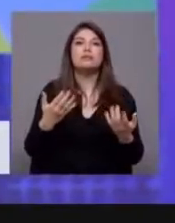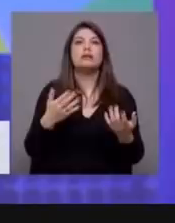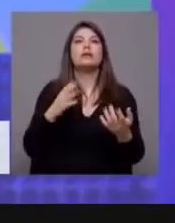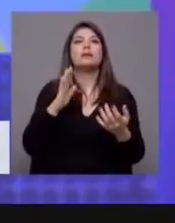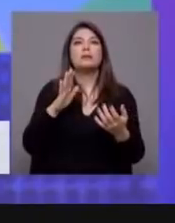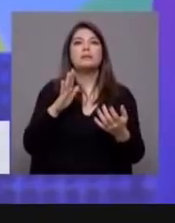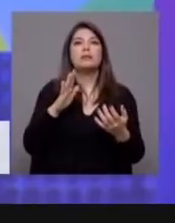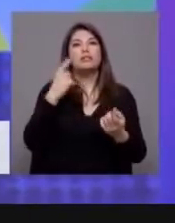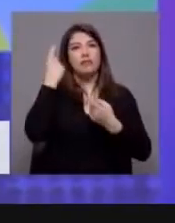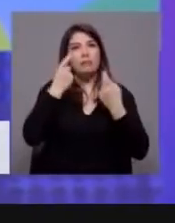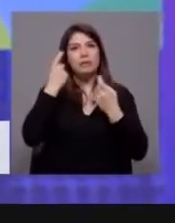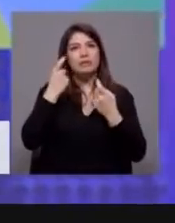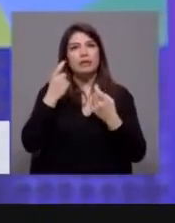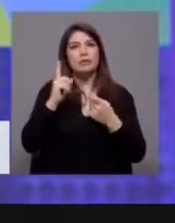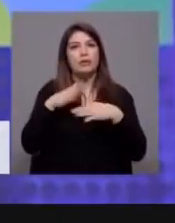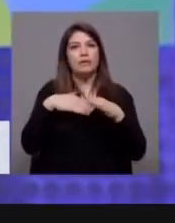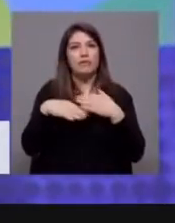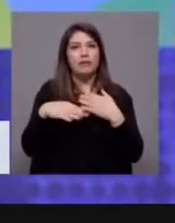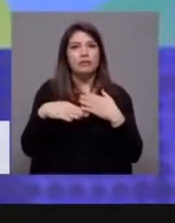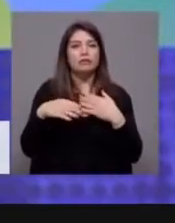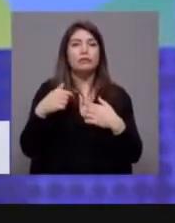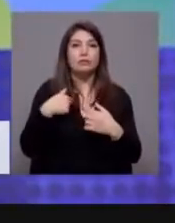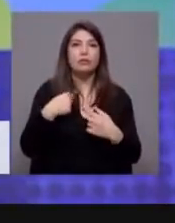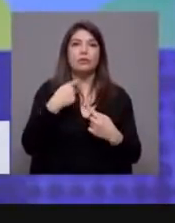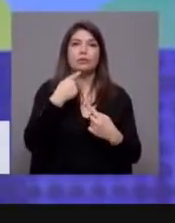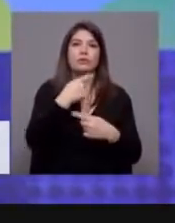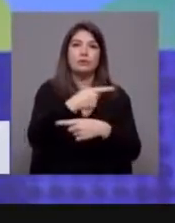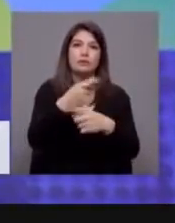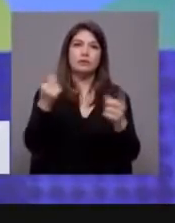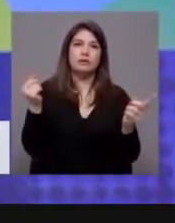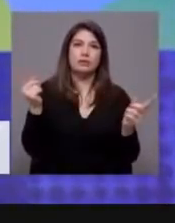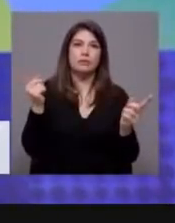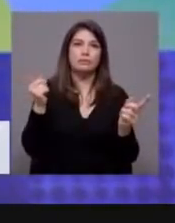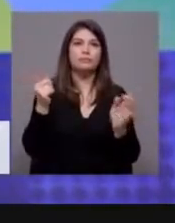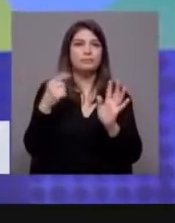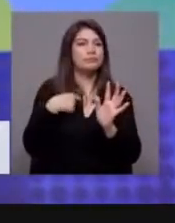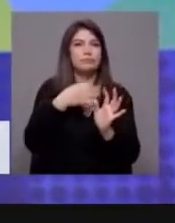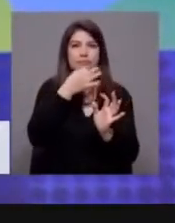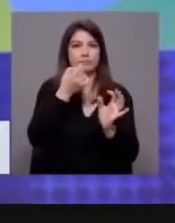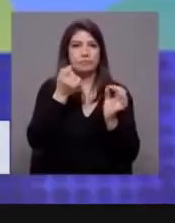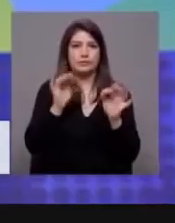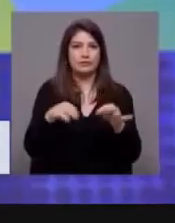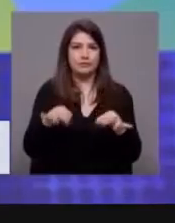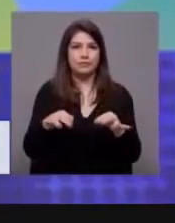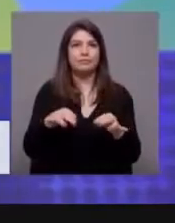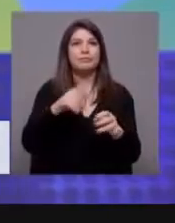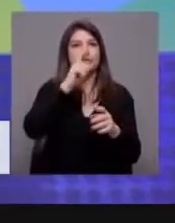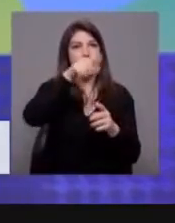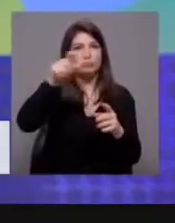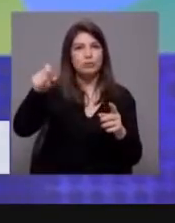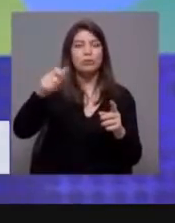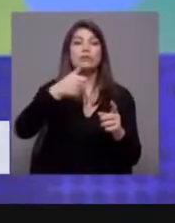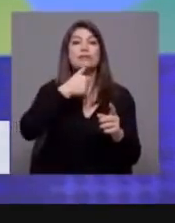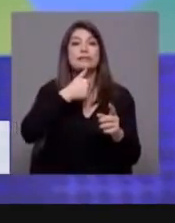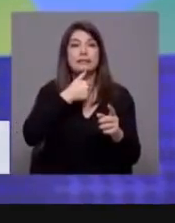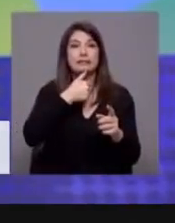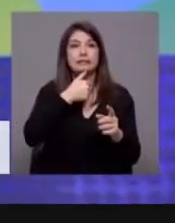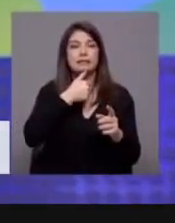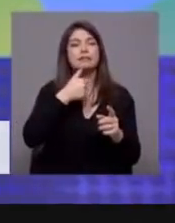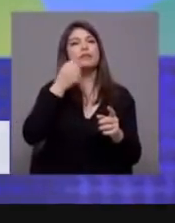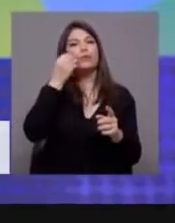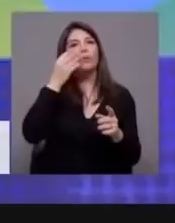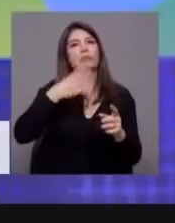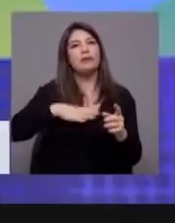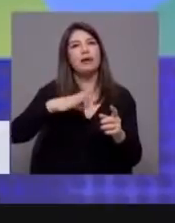reequacionar o que faz. Agora, o que eu digo, os portugueses decidirão... bem que terminar, acabamos. Vou já terminar. Terminámos. Os portugueses decidirão como vamos